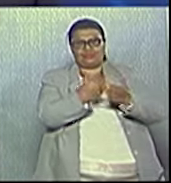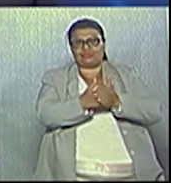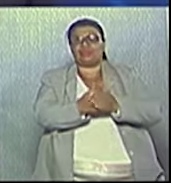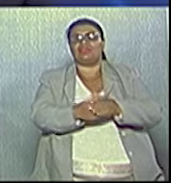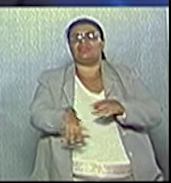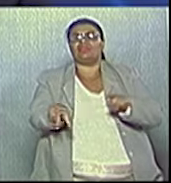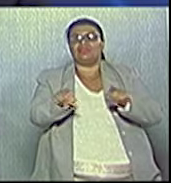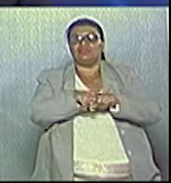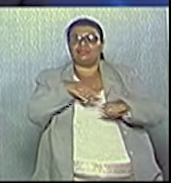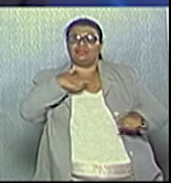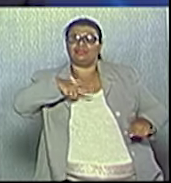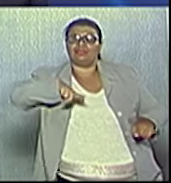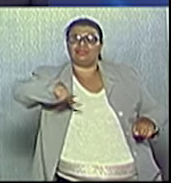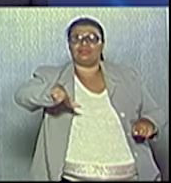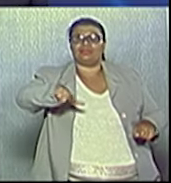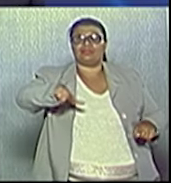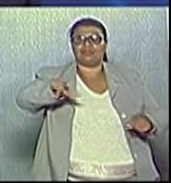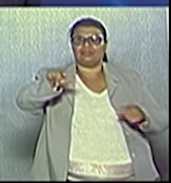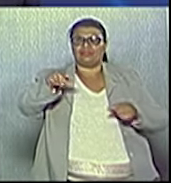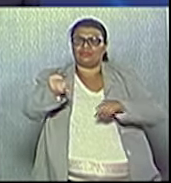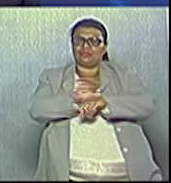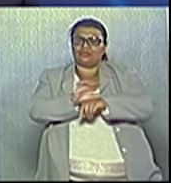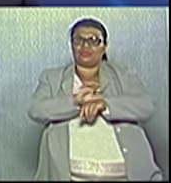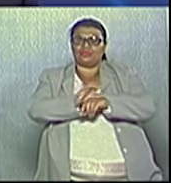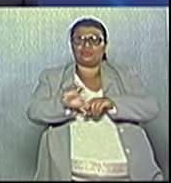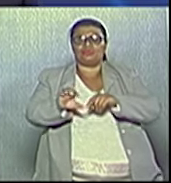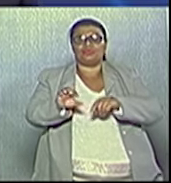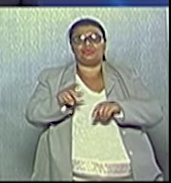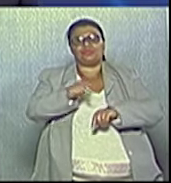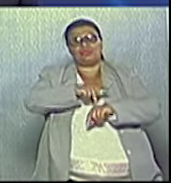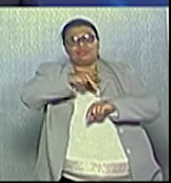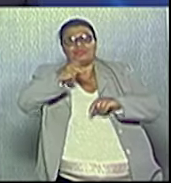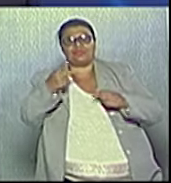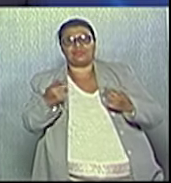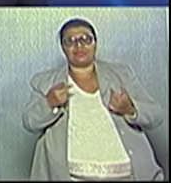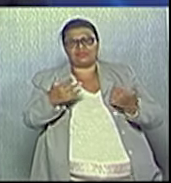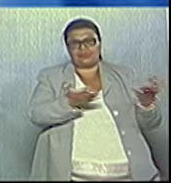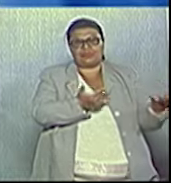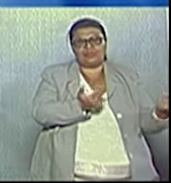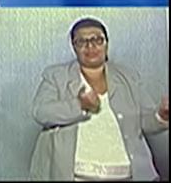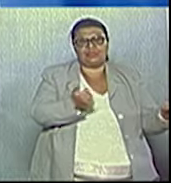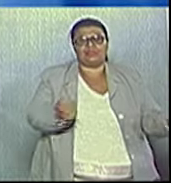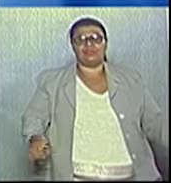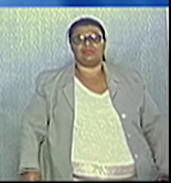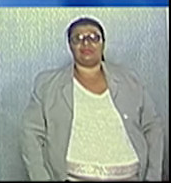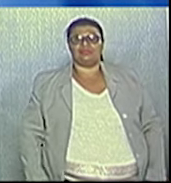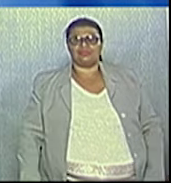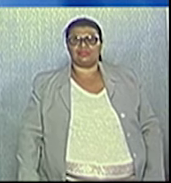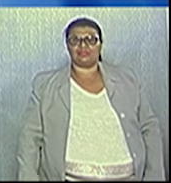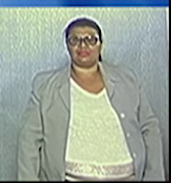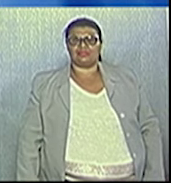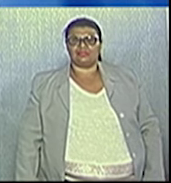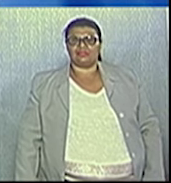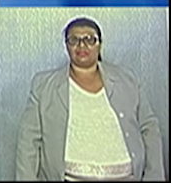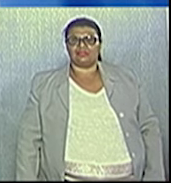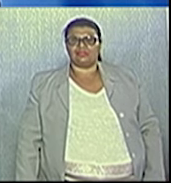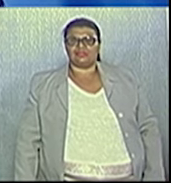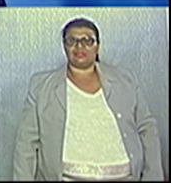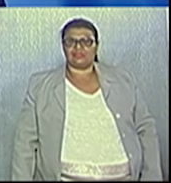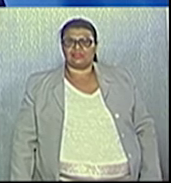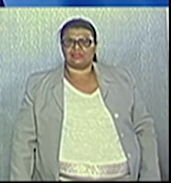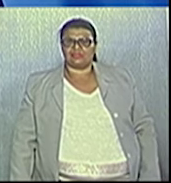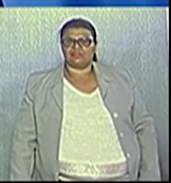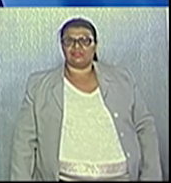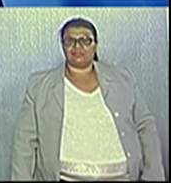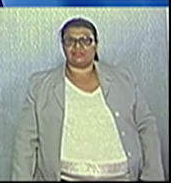em outro momento, custo profissionalizante para esses jovens. Por fim, 30 segundos para a réplica